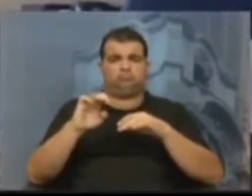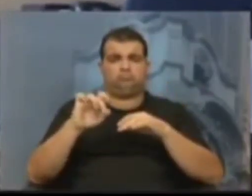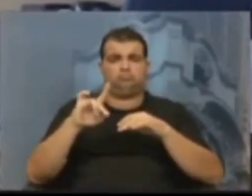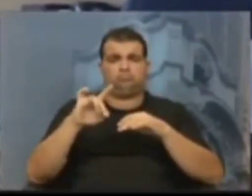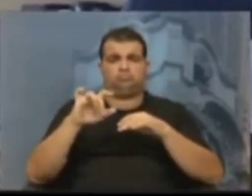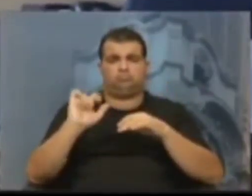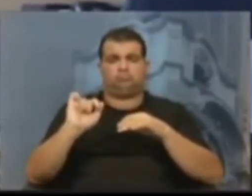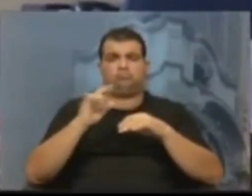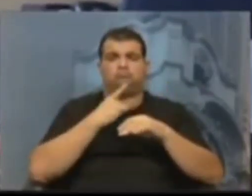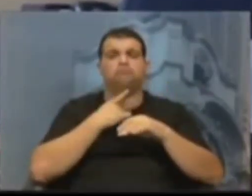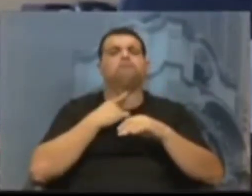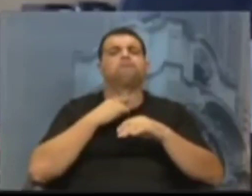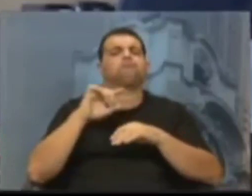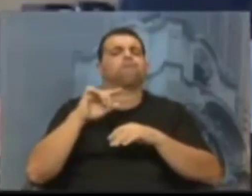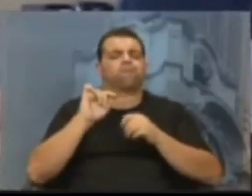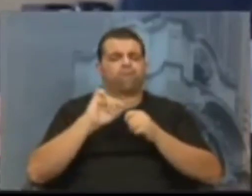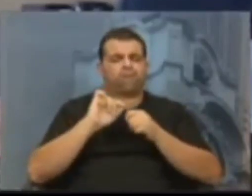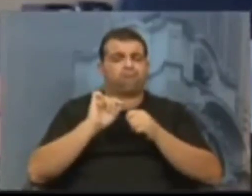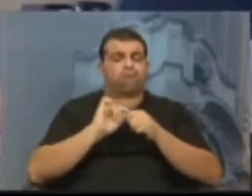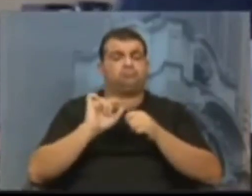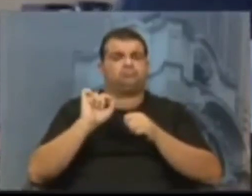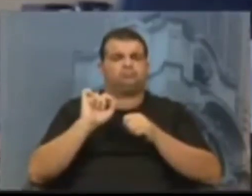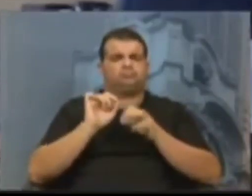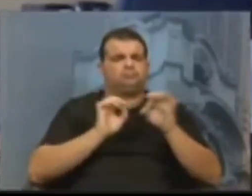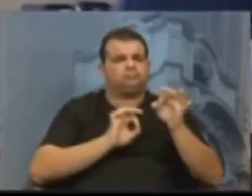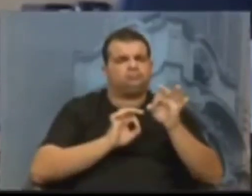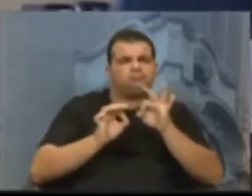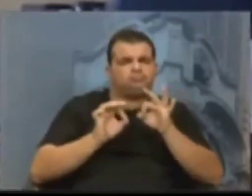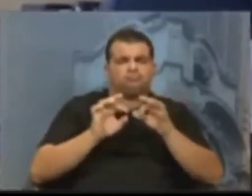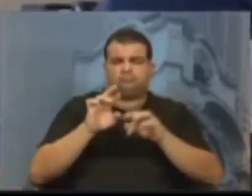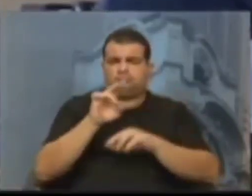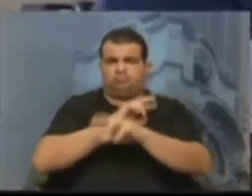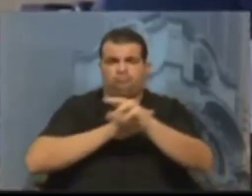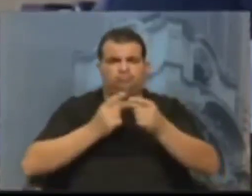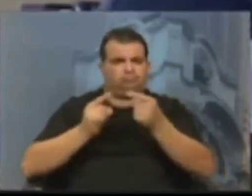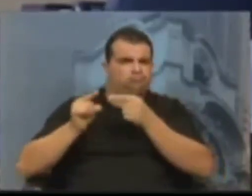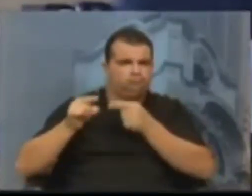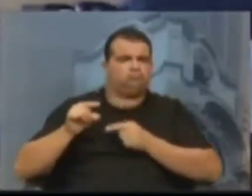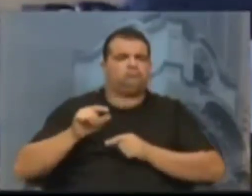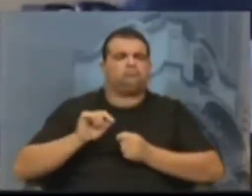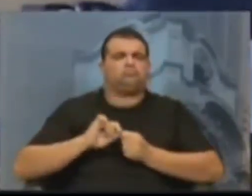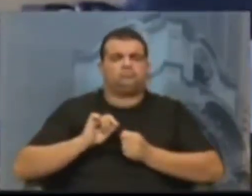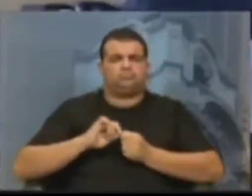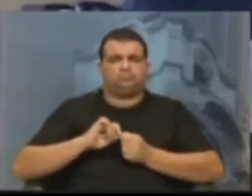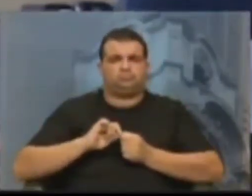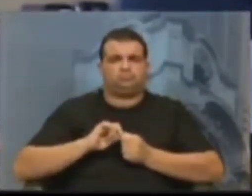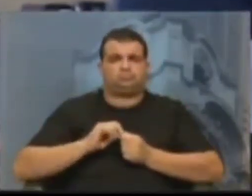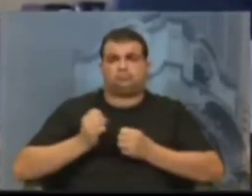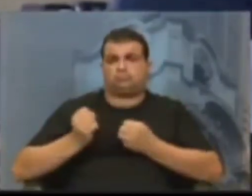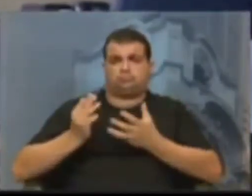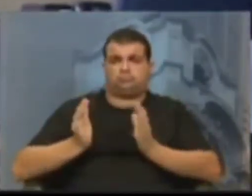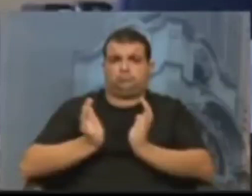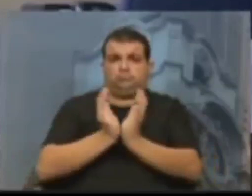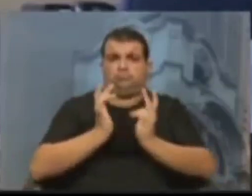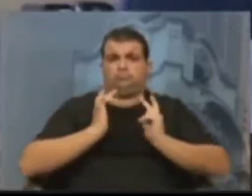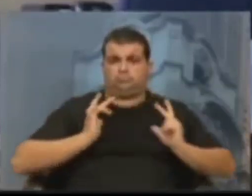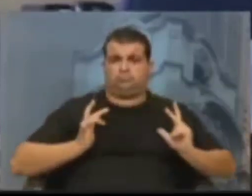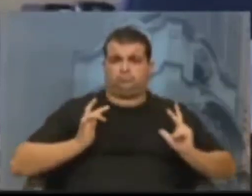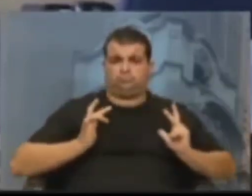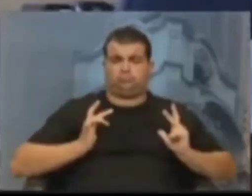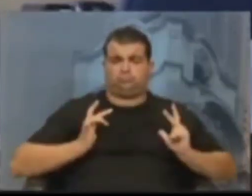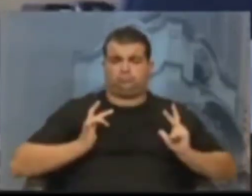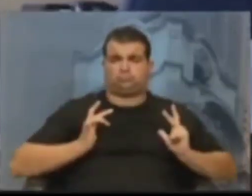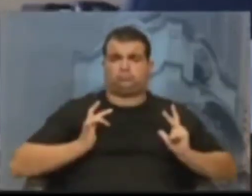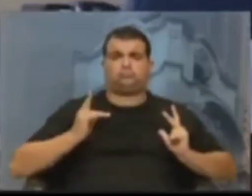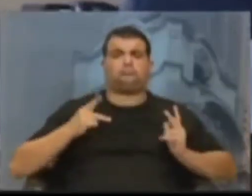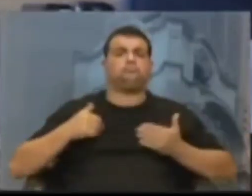através de uma série de projetos, uma série de ataques, entregar para a iniciativa privada, na medida em que ela